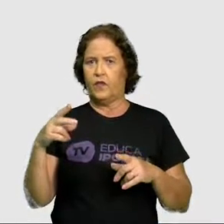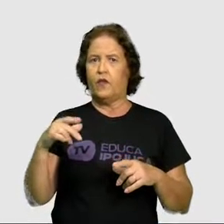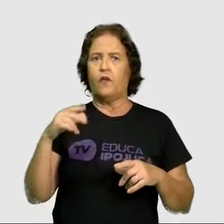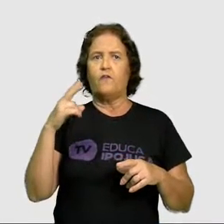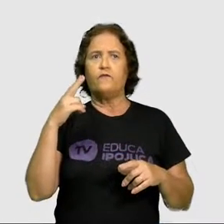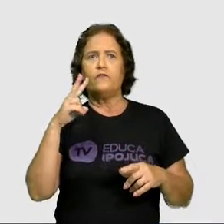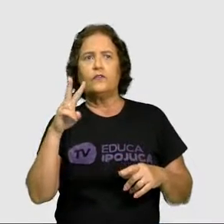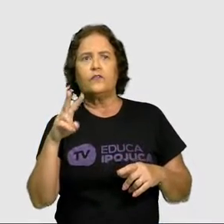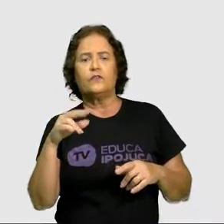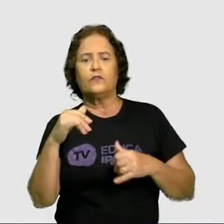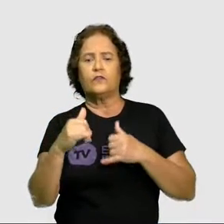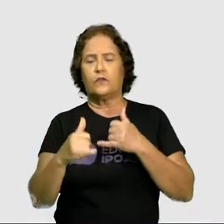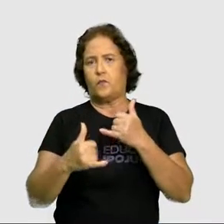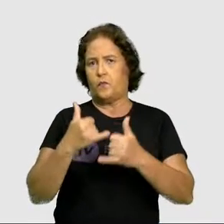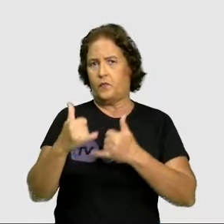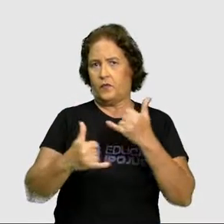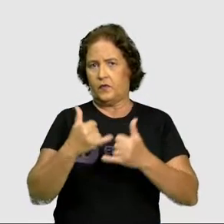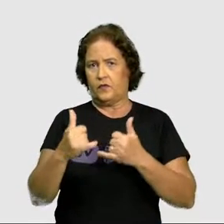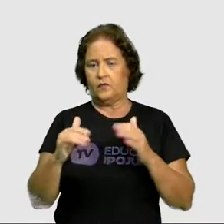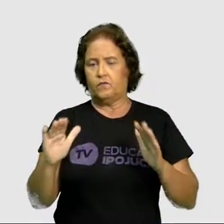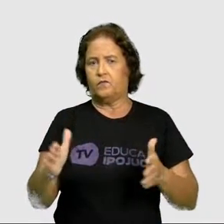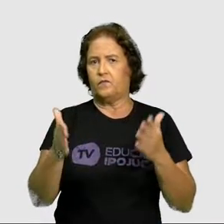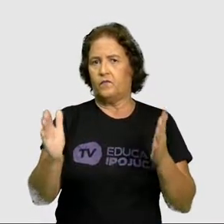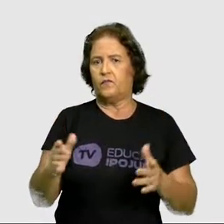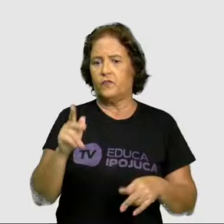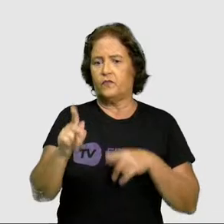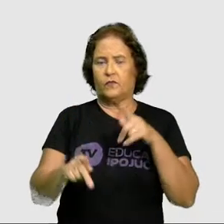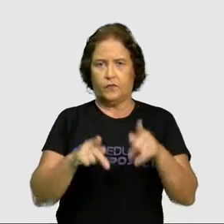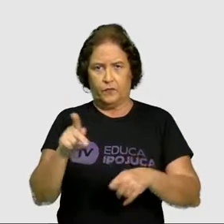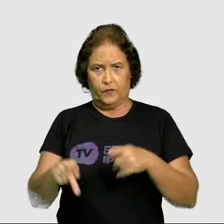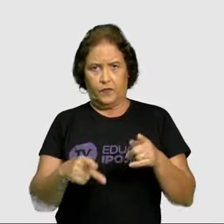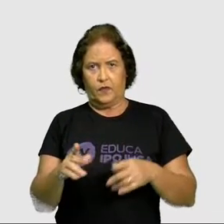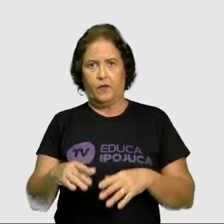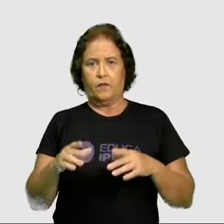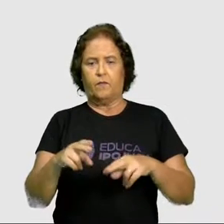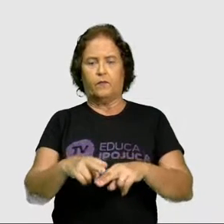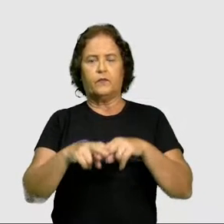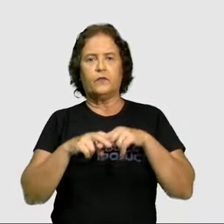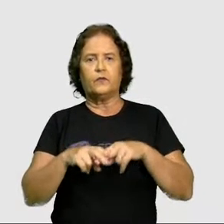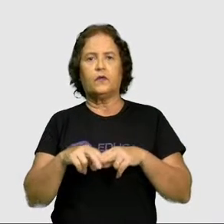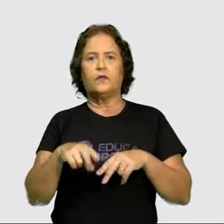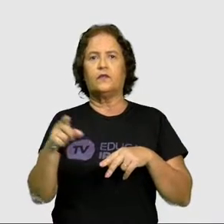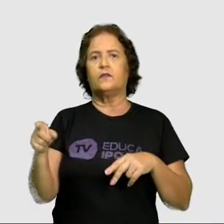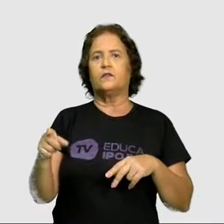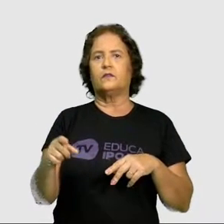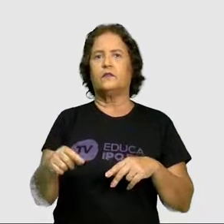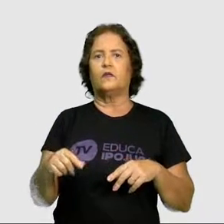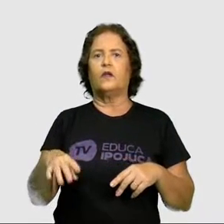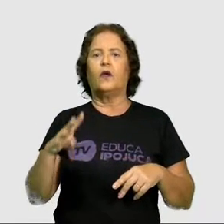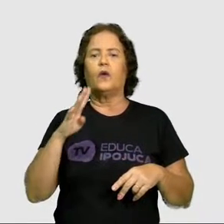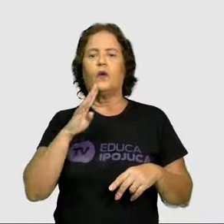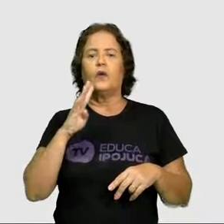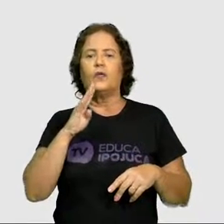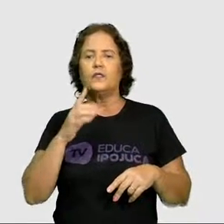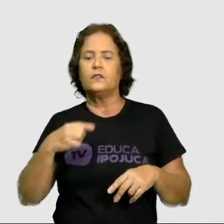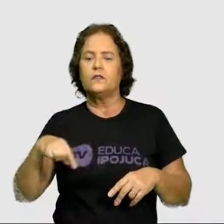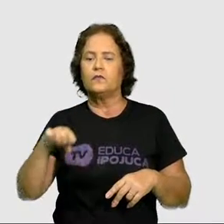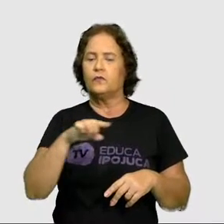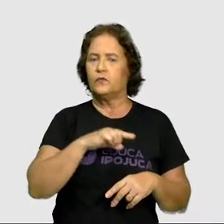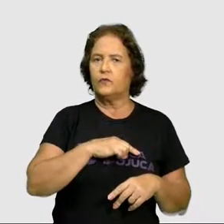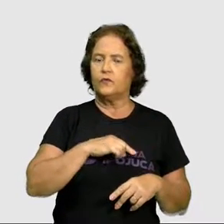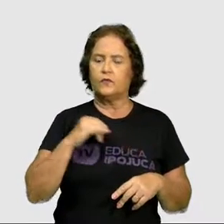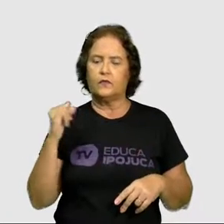das brincadeiras de influência popular. Que por meio delas conseguimos conhecer a importância desse